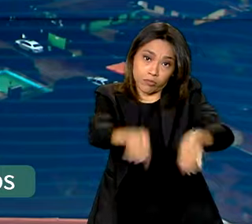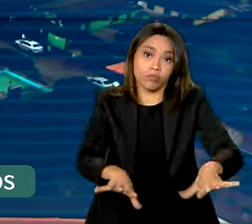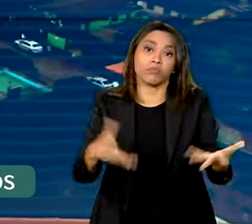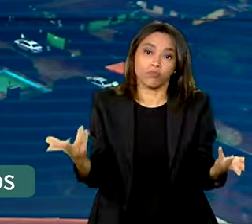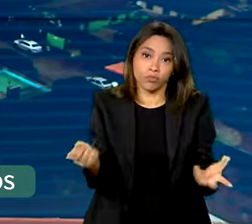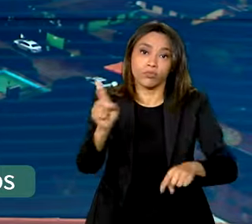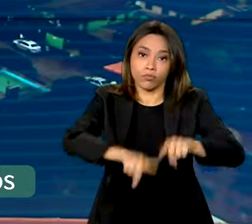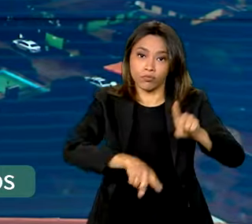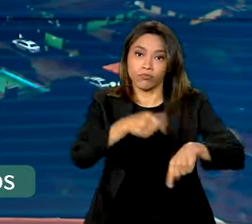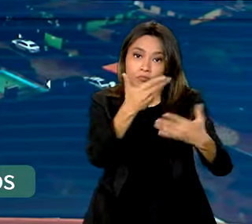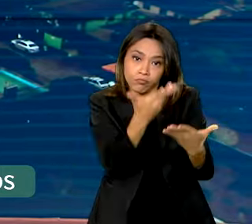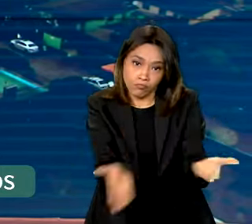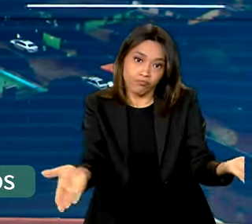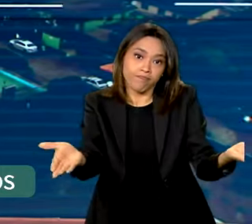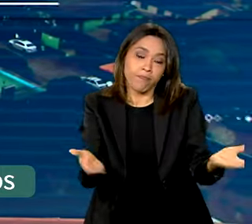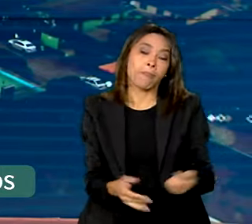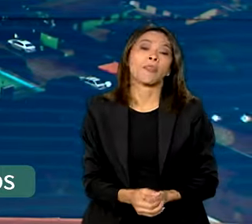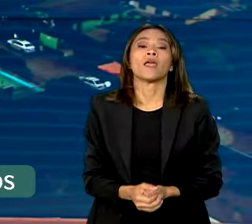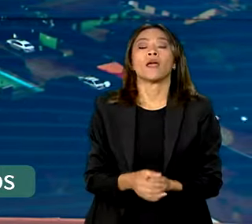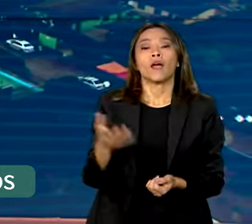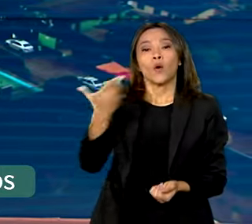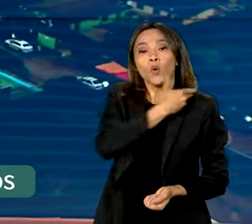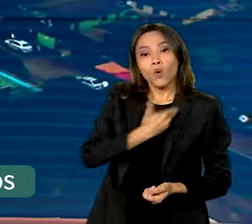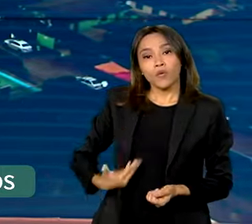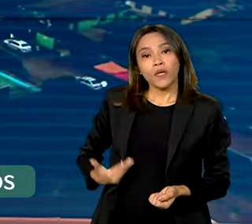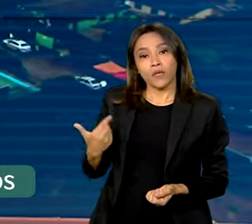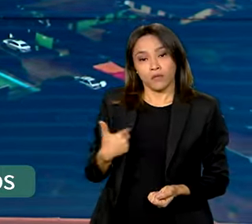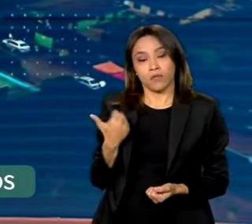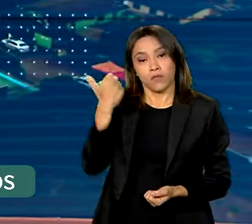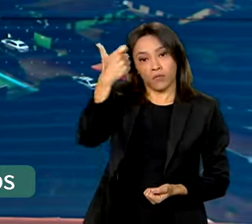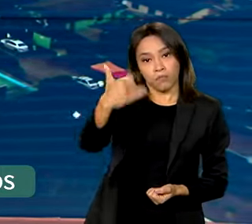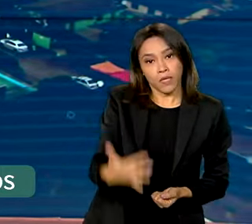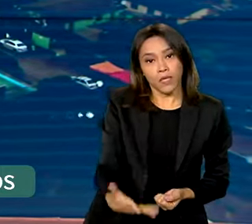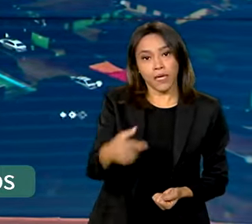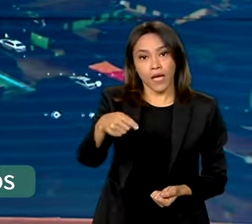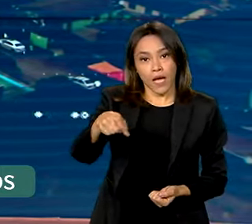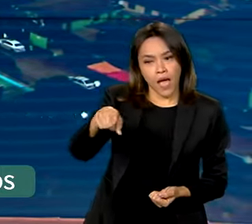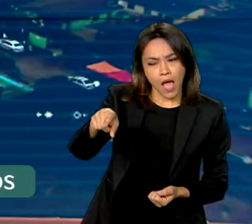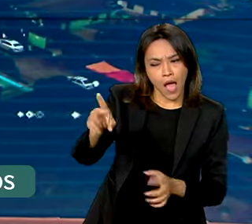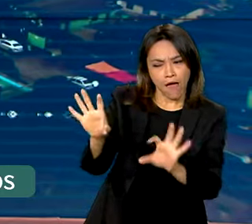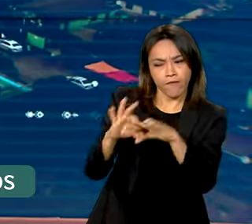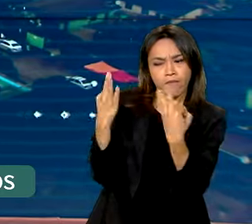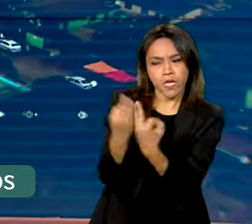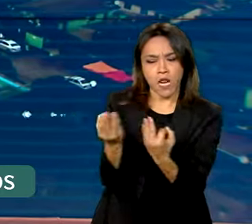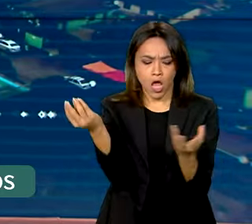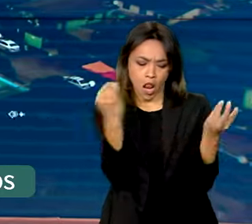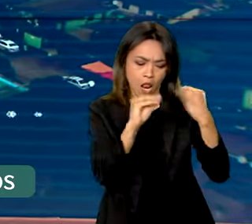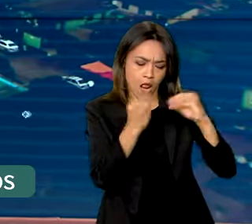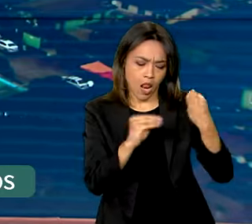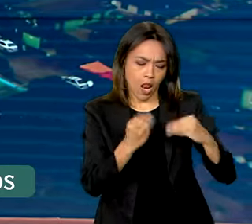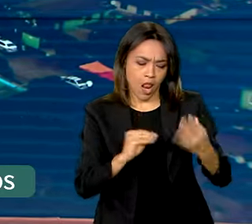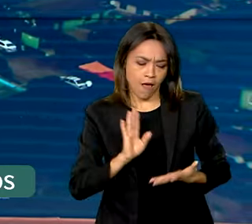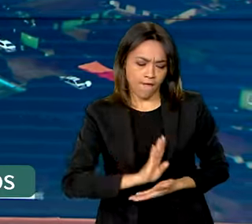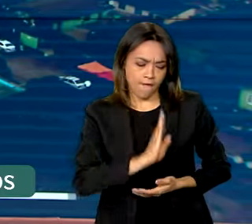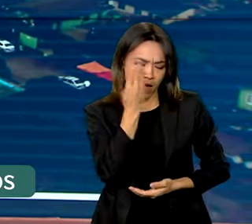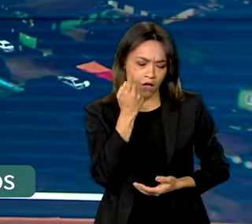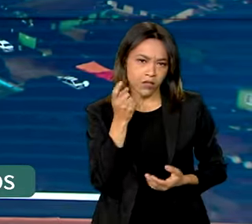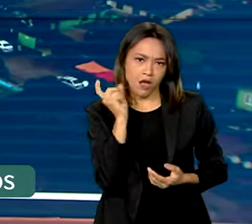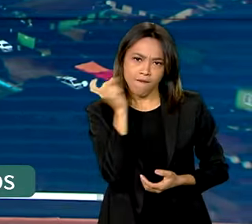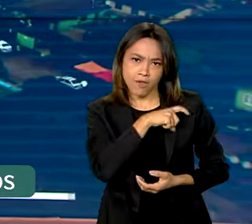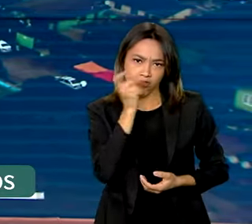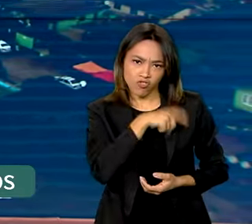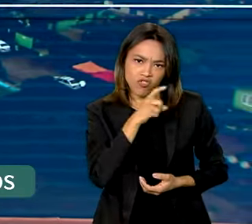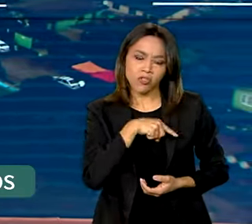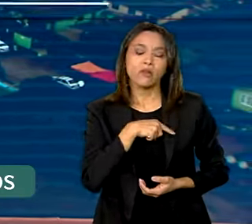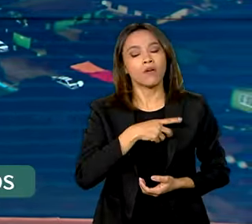Estado. De acordo com o governo, o responsável familiar que prestar informação falsa deverá devolver o valor recebido,